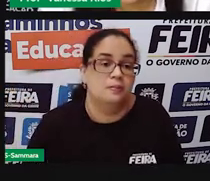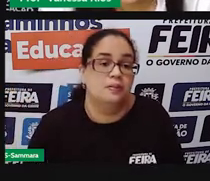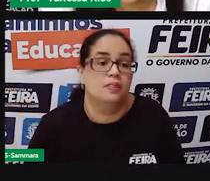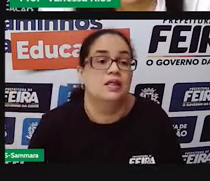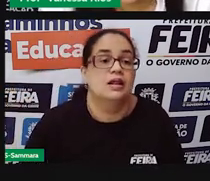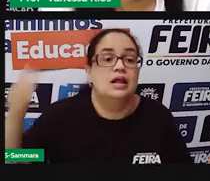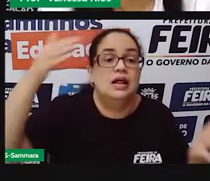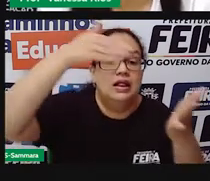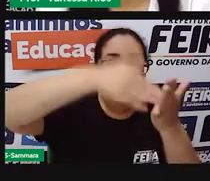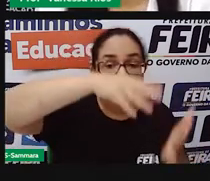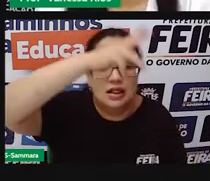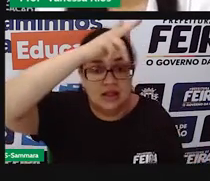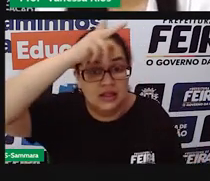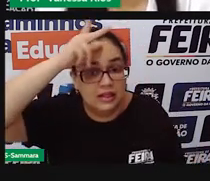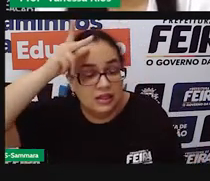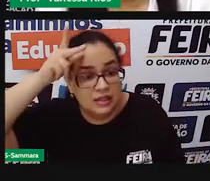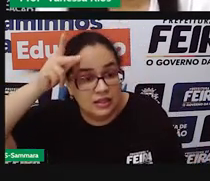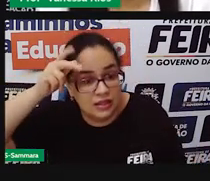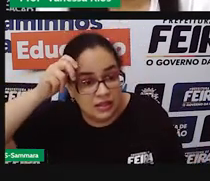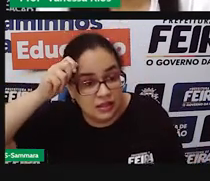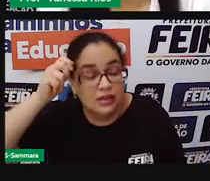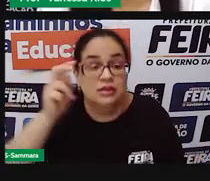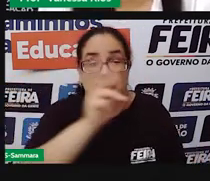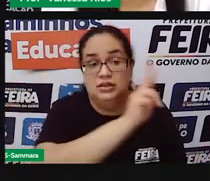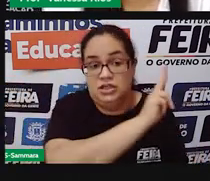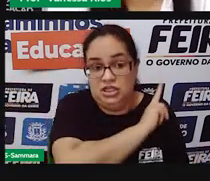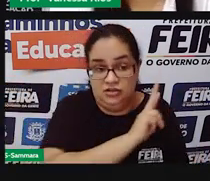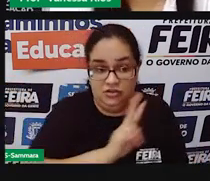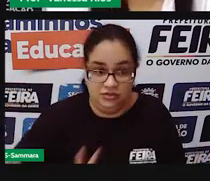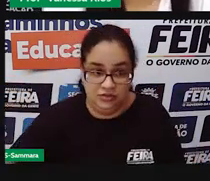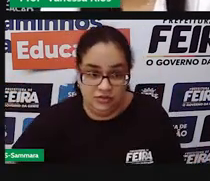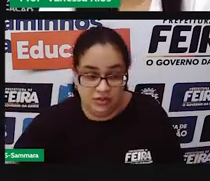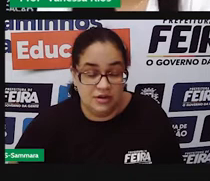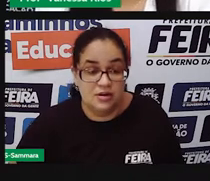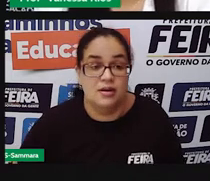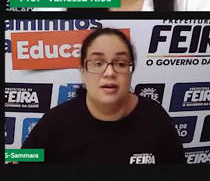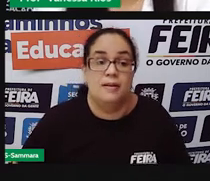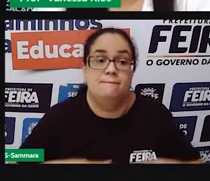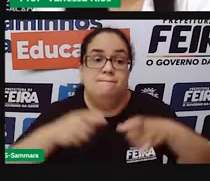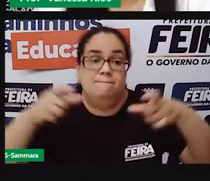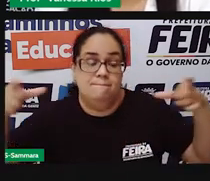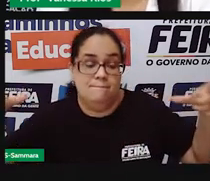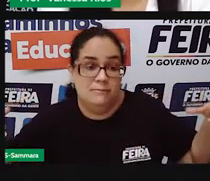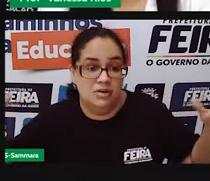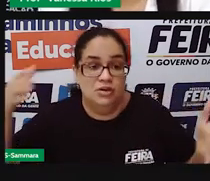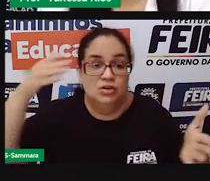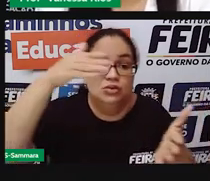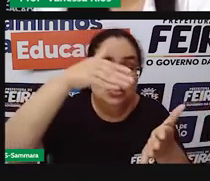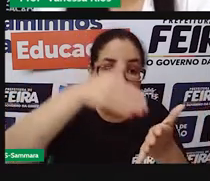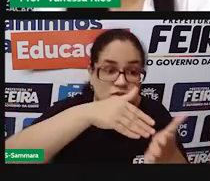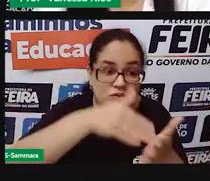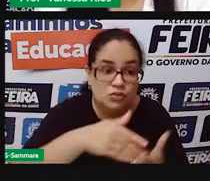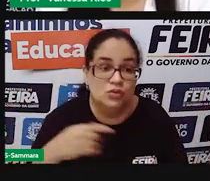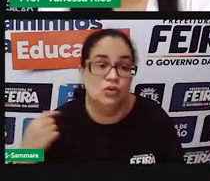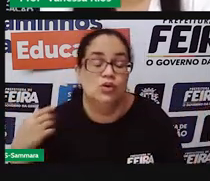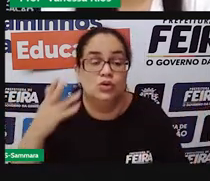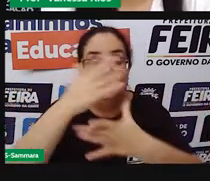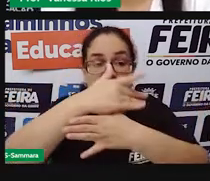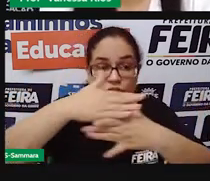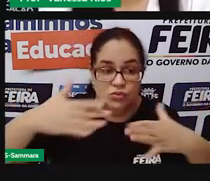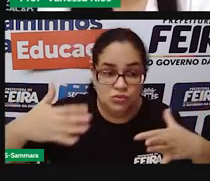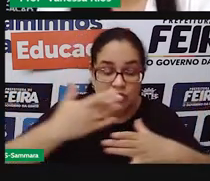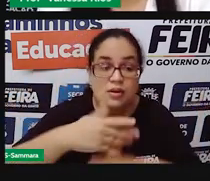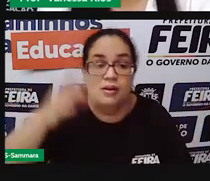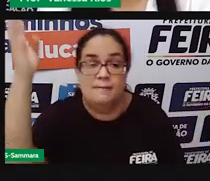até a presidência, até os variadores, né, então, do maior até chegar aí, do nosso município, do